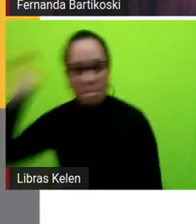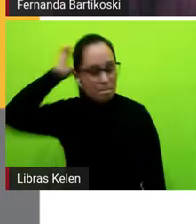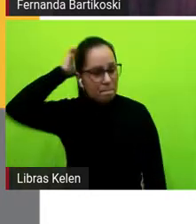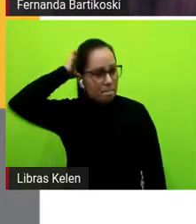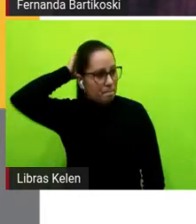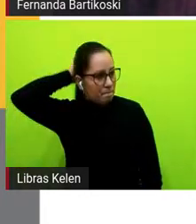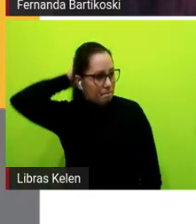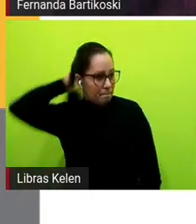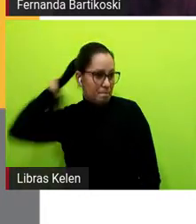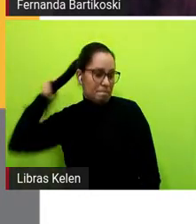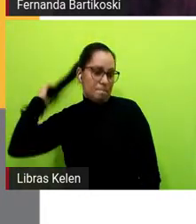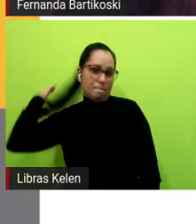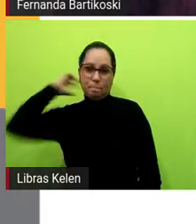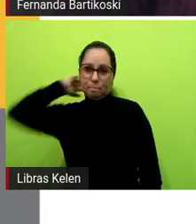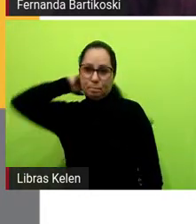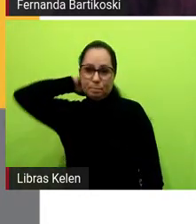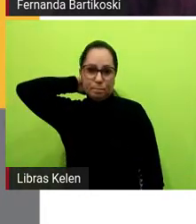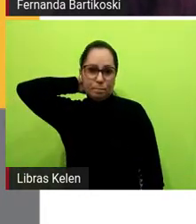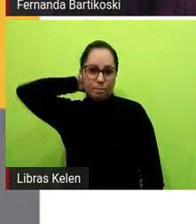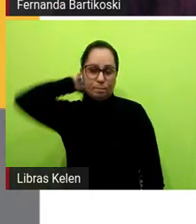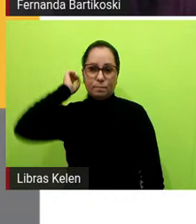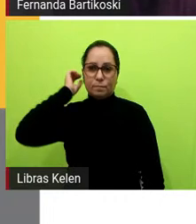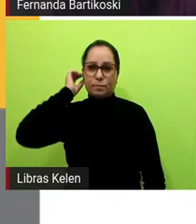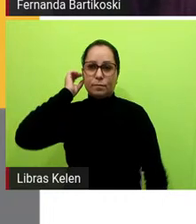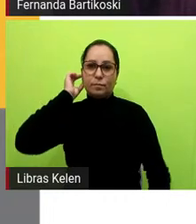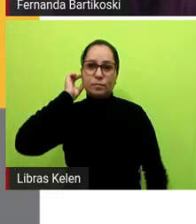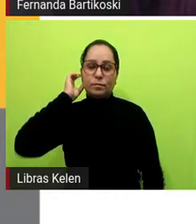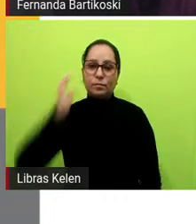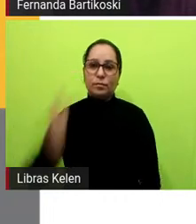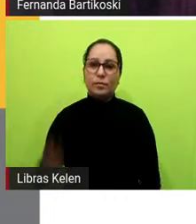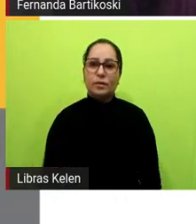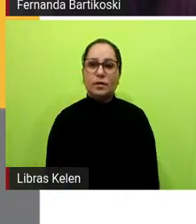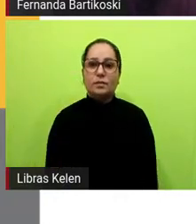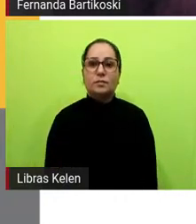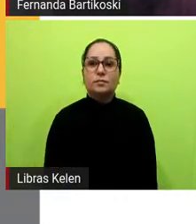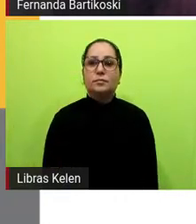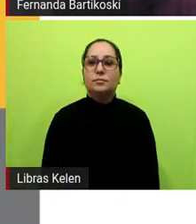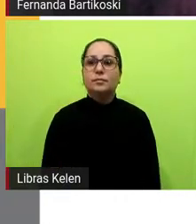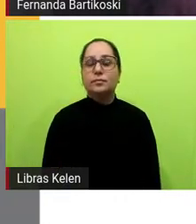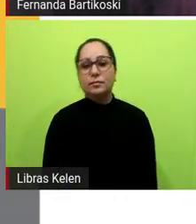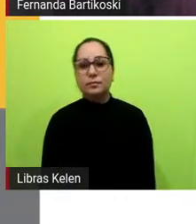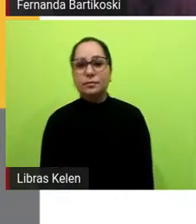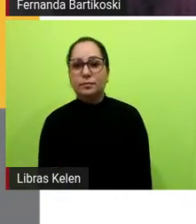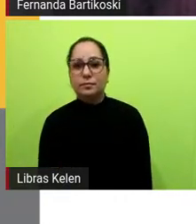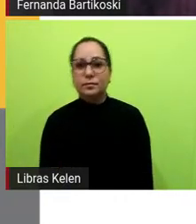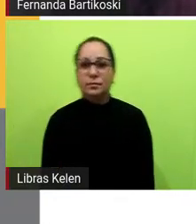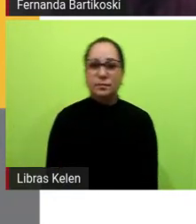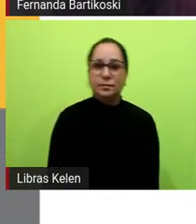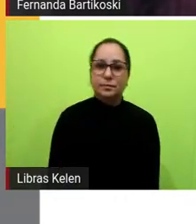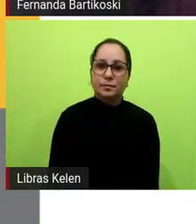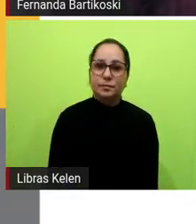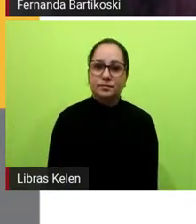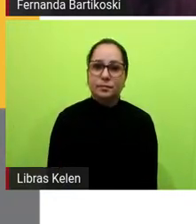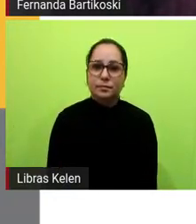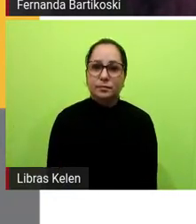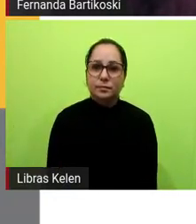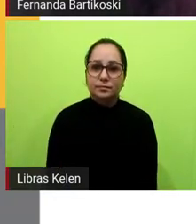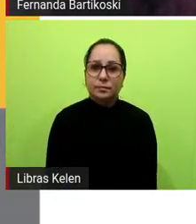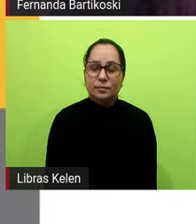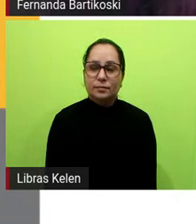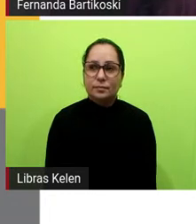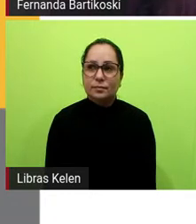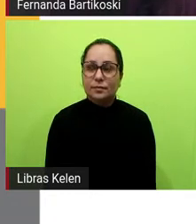lembrada no cinema, em sério, A professora Rosane Campos,